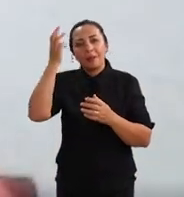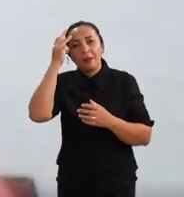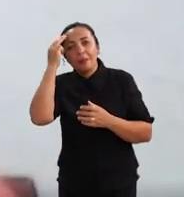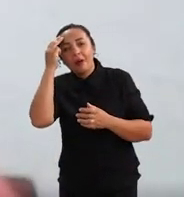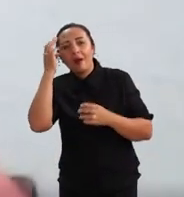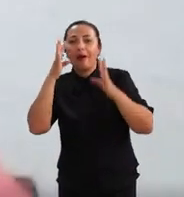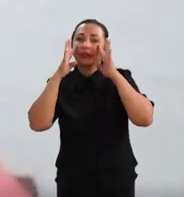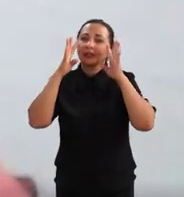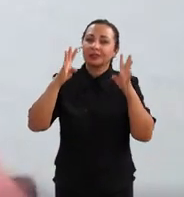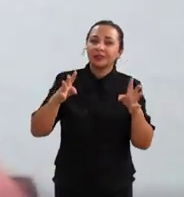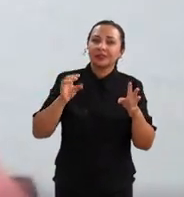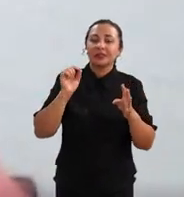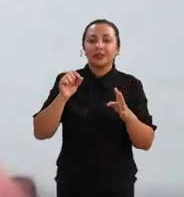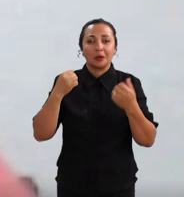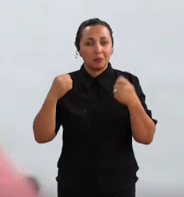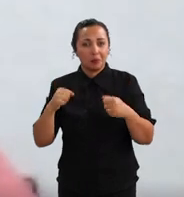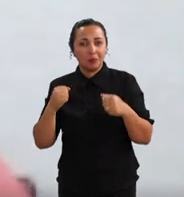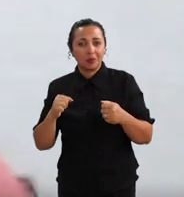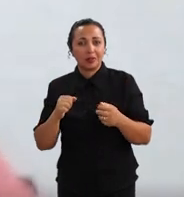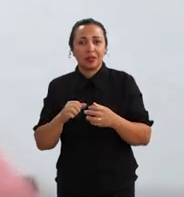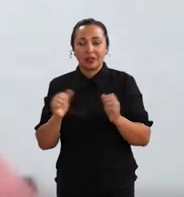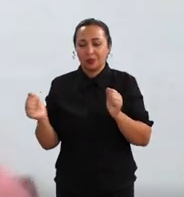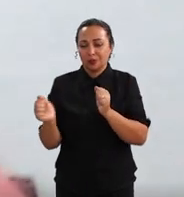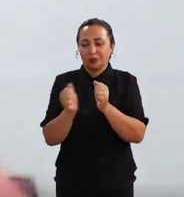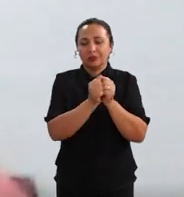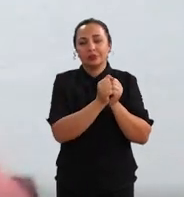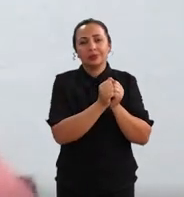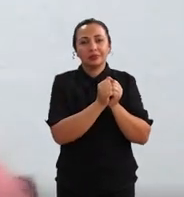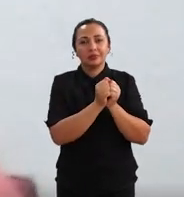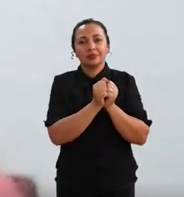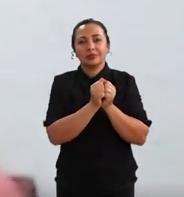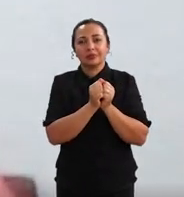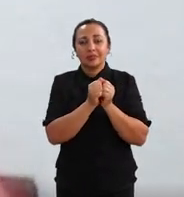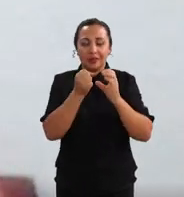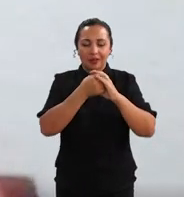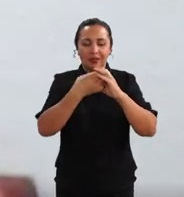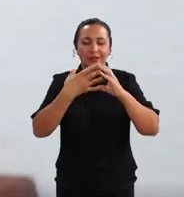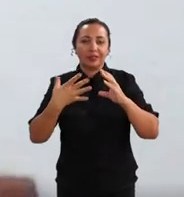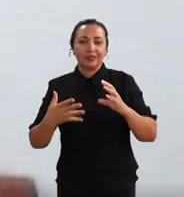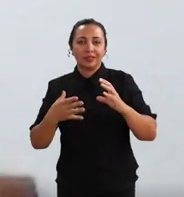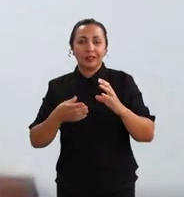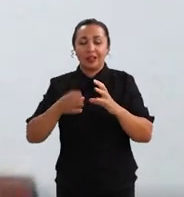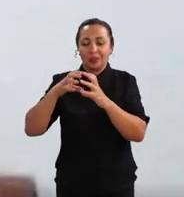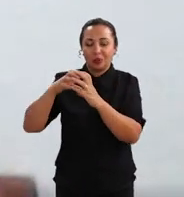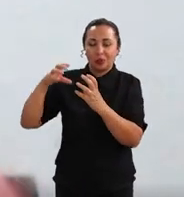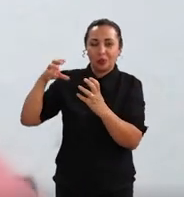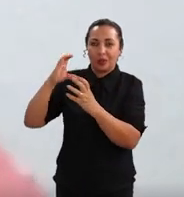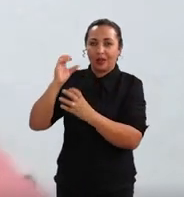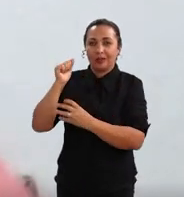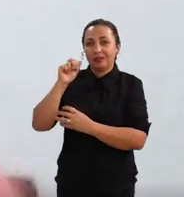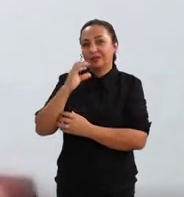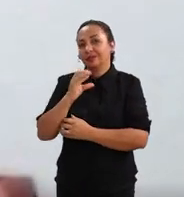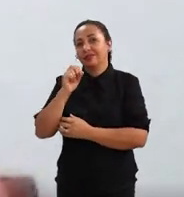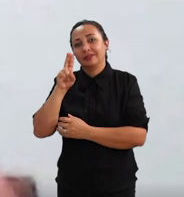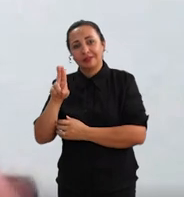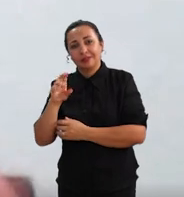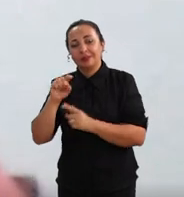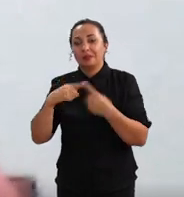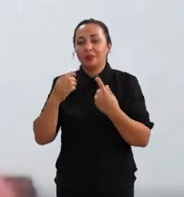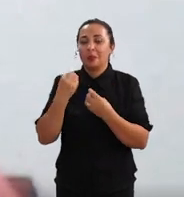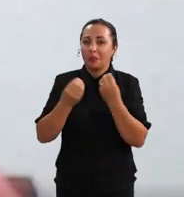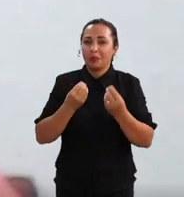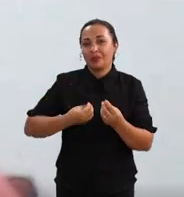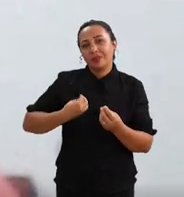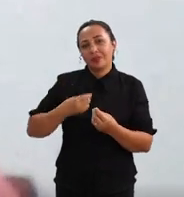à memória, que poderia juntar com as características do cacau. Mas como eu estava